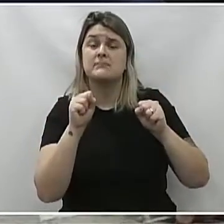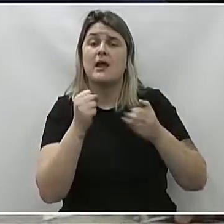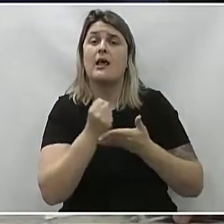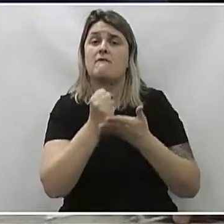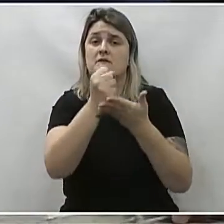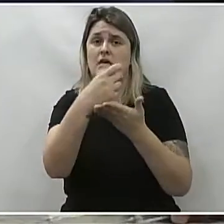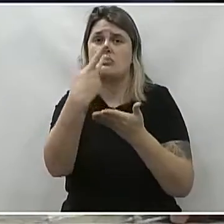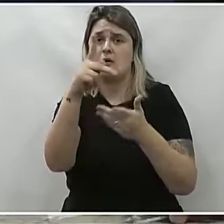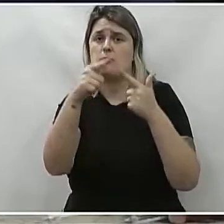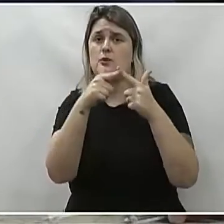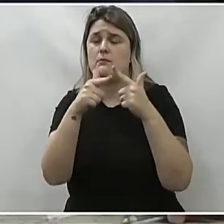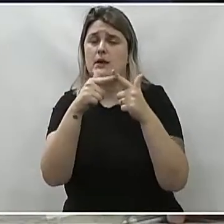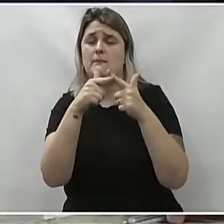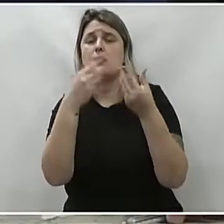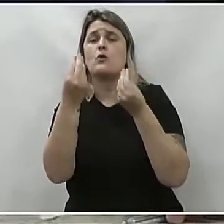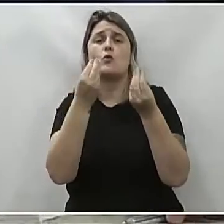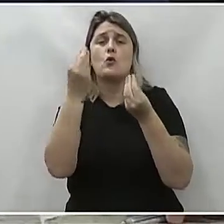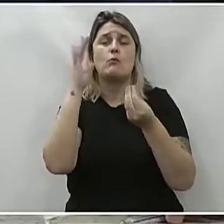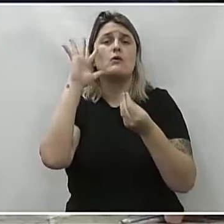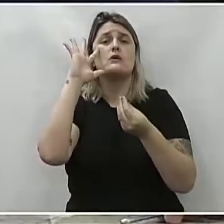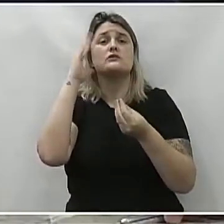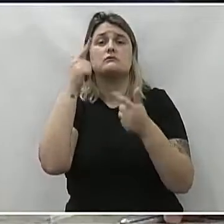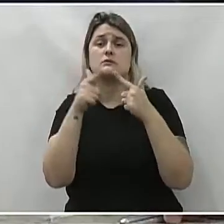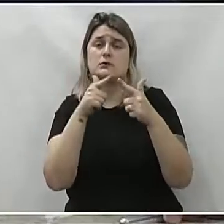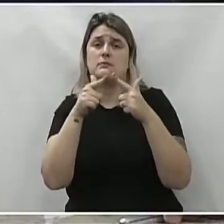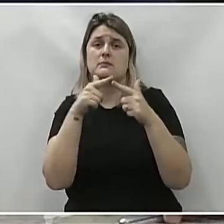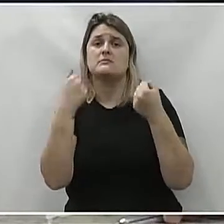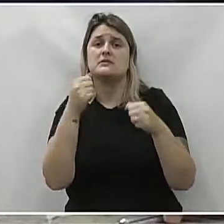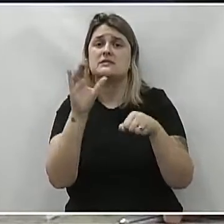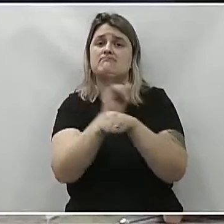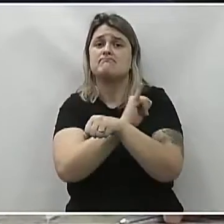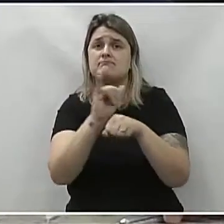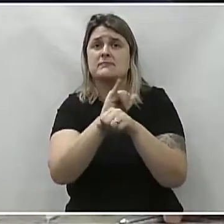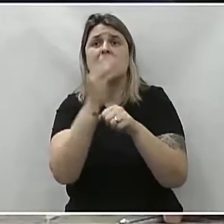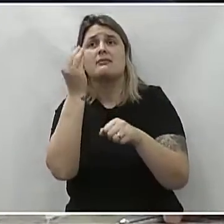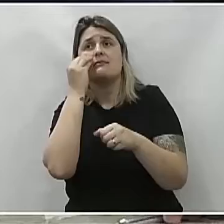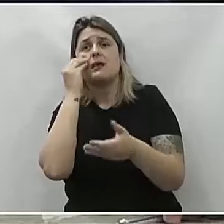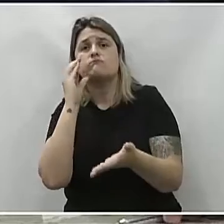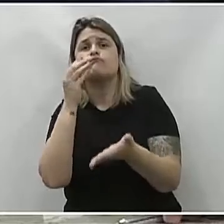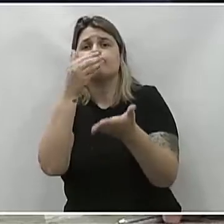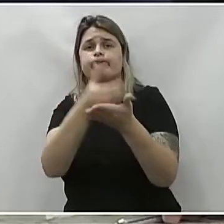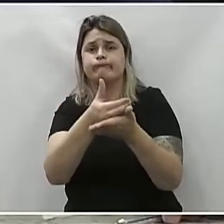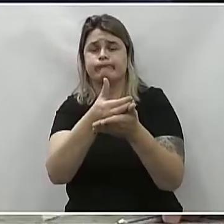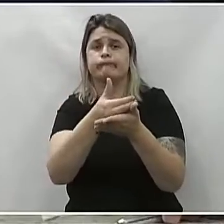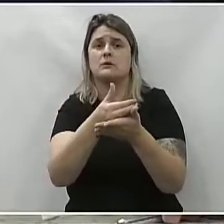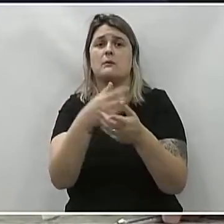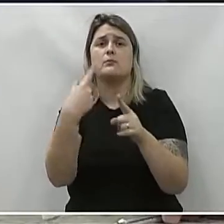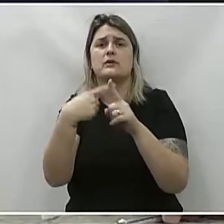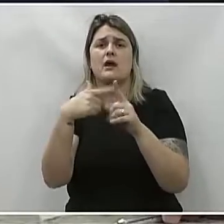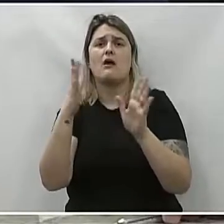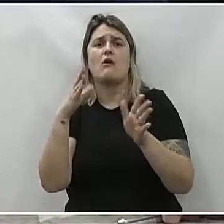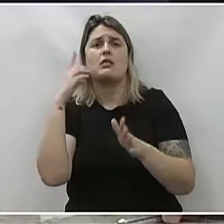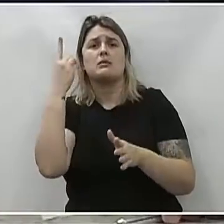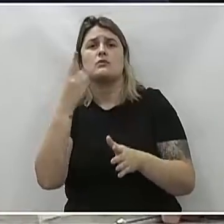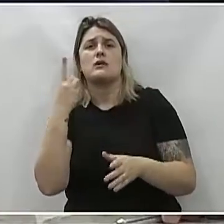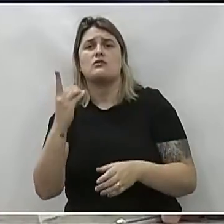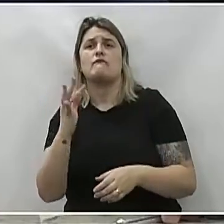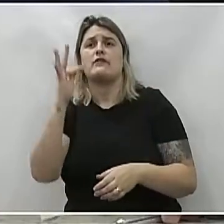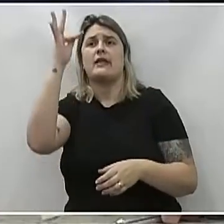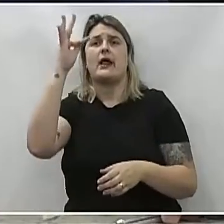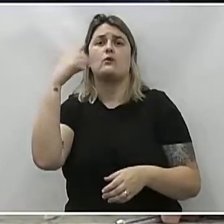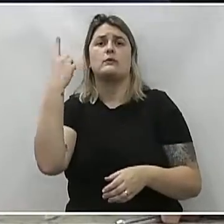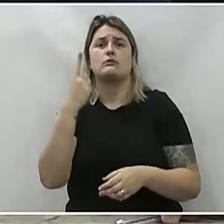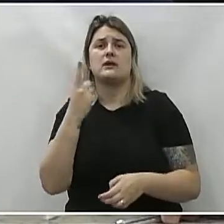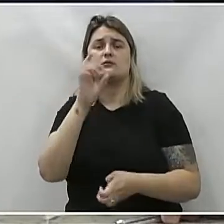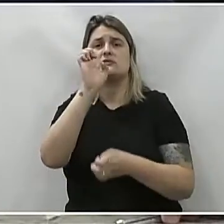e buscar meios, alternativas, verbas, se for preciso, e agora esses deputados federais eleitos, deputados